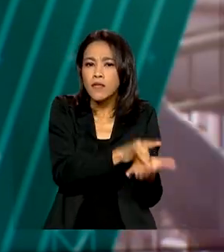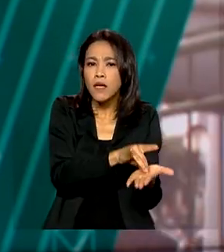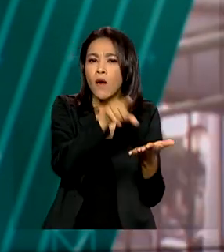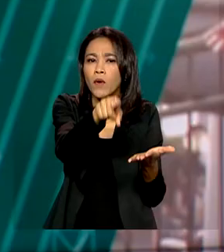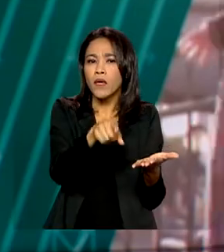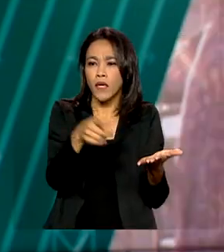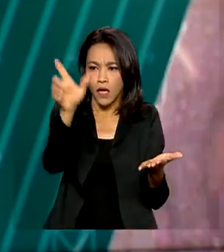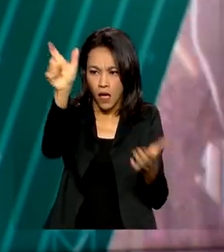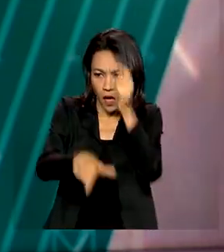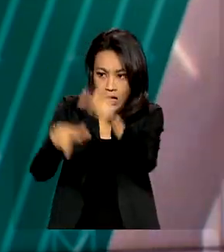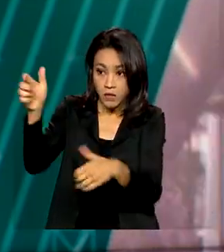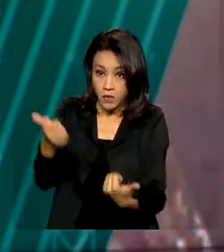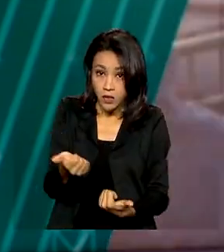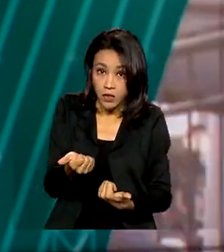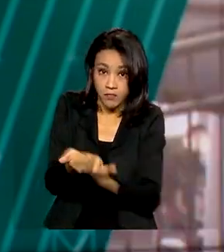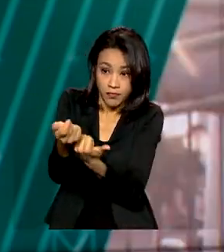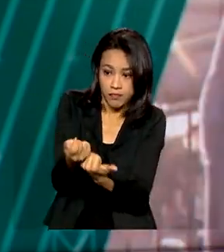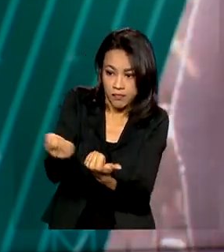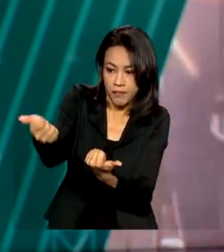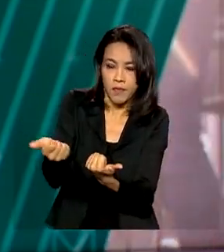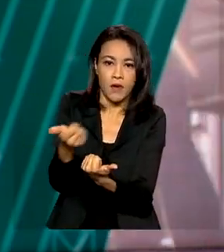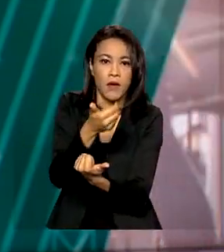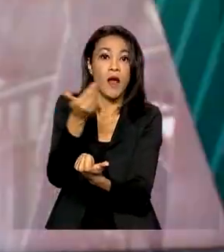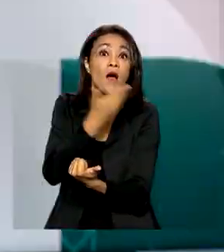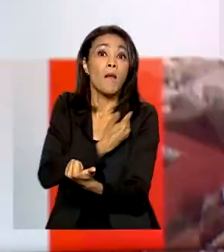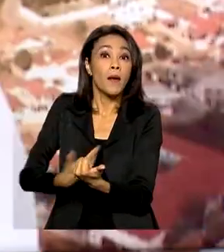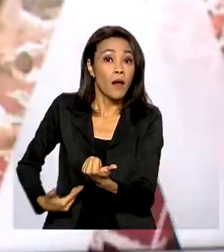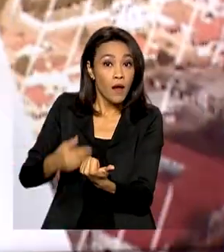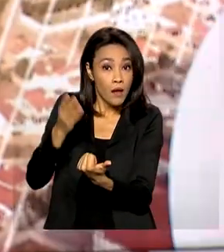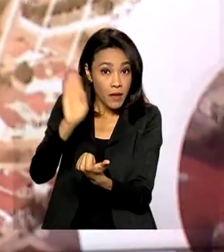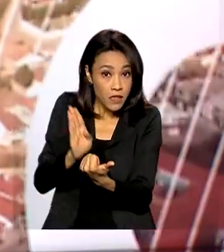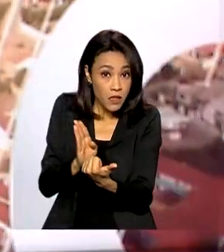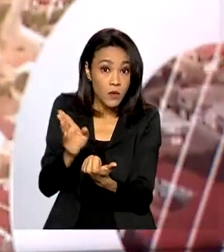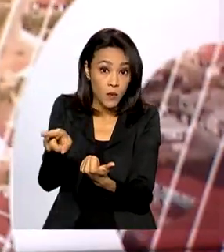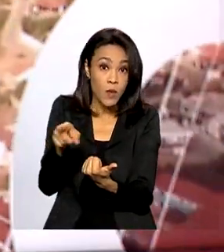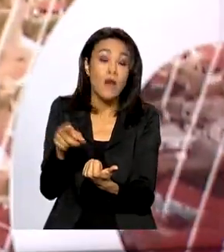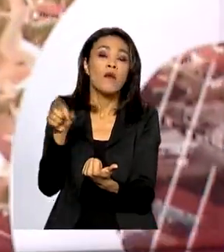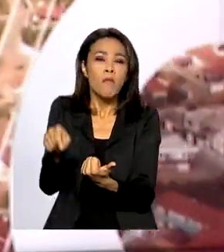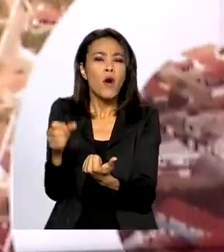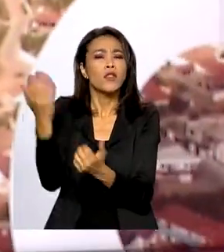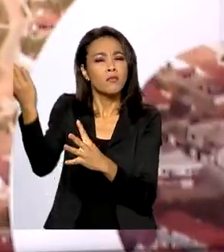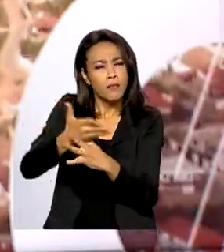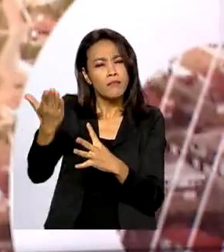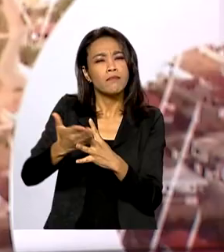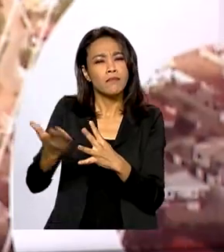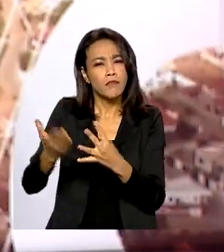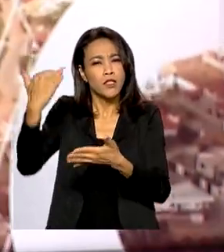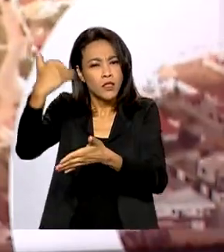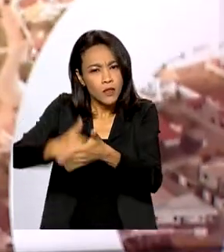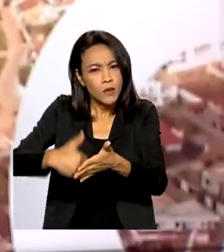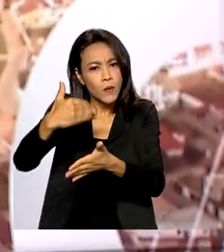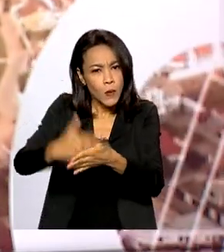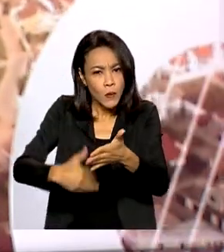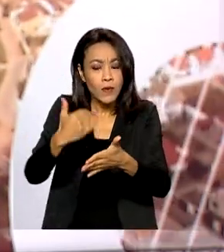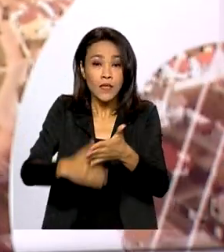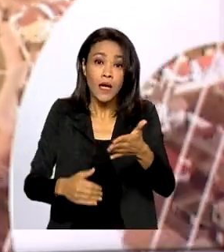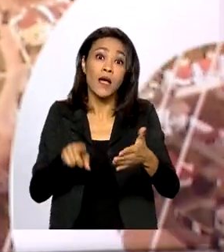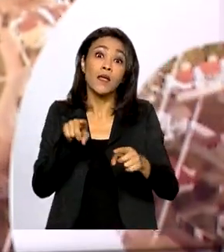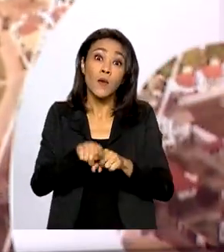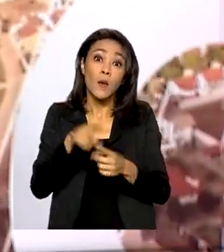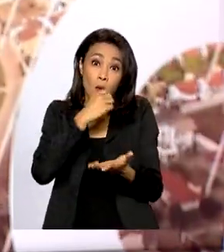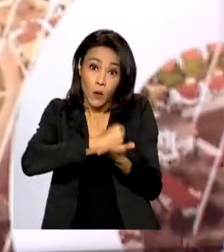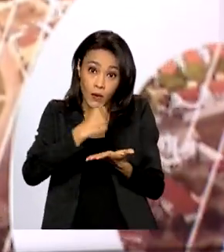façam empréstimo consignado. O desconto será direto nas parcelas do benefício recebido mensalmente. O crédito